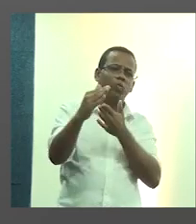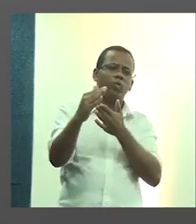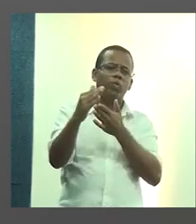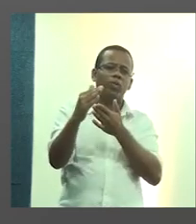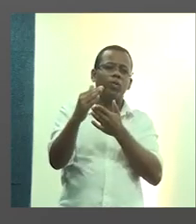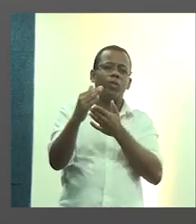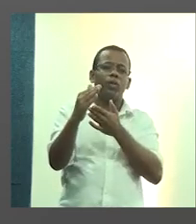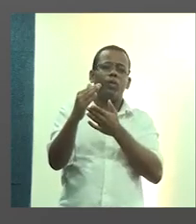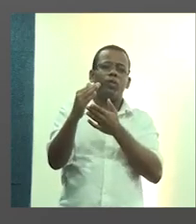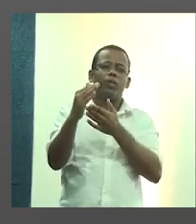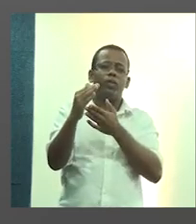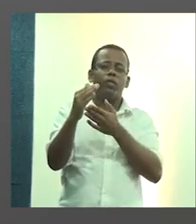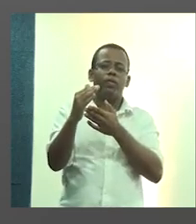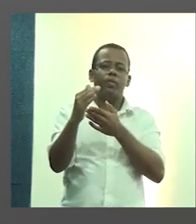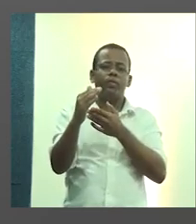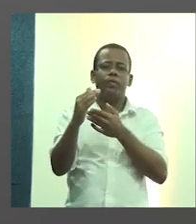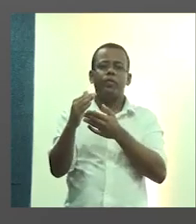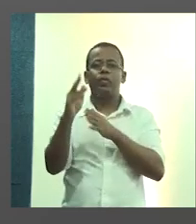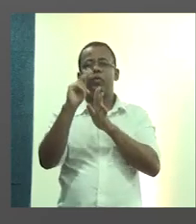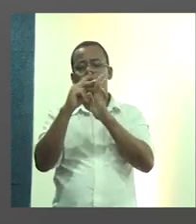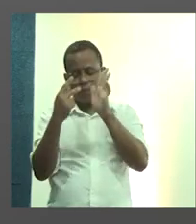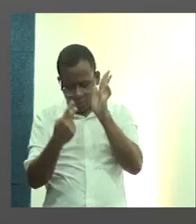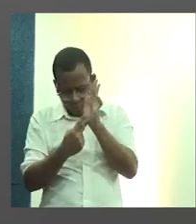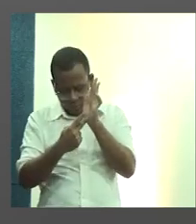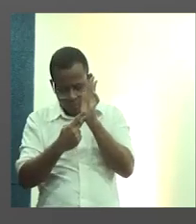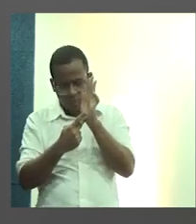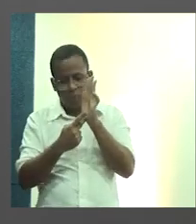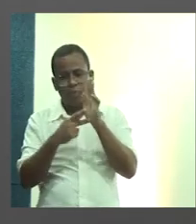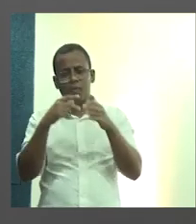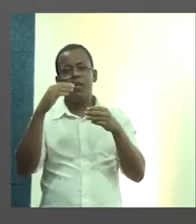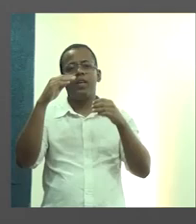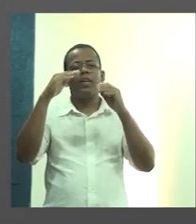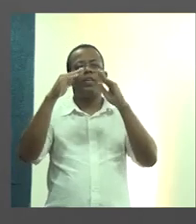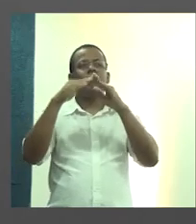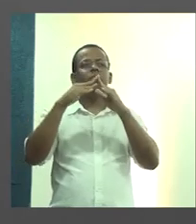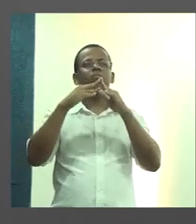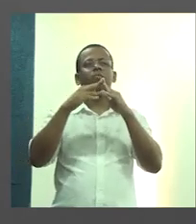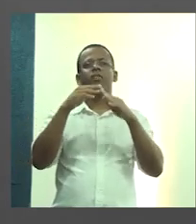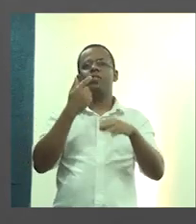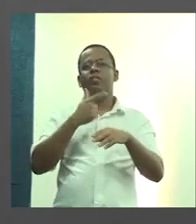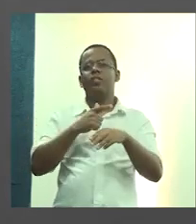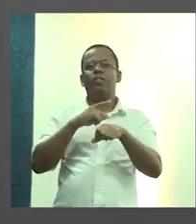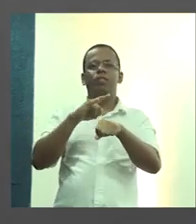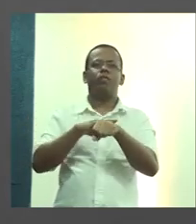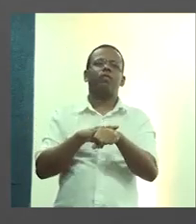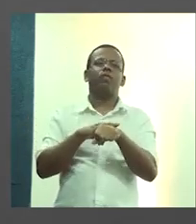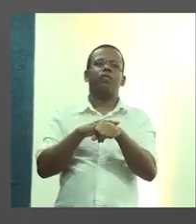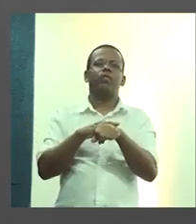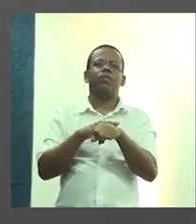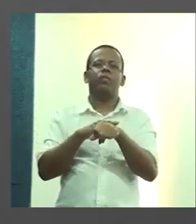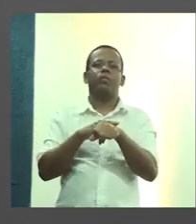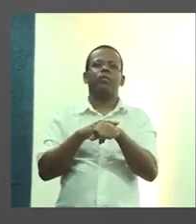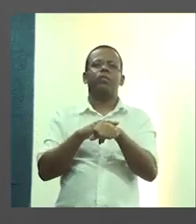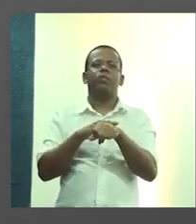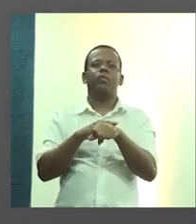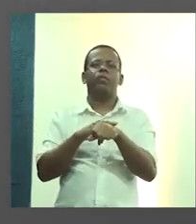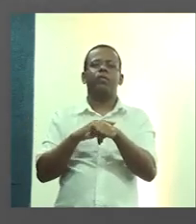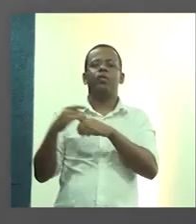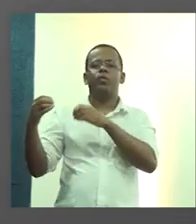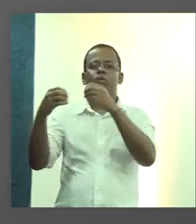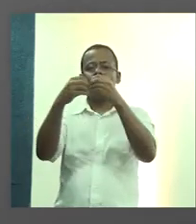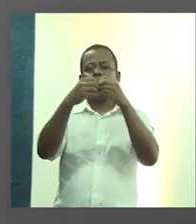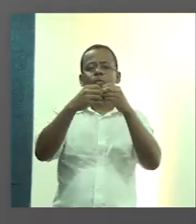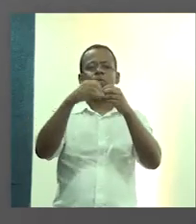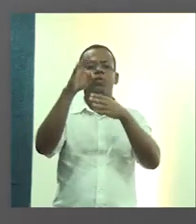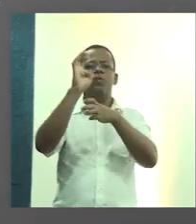projeto Nenhuma Casa Sem Banheiro, dentro da ideia da aproximação que se fez com o governo do estado